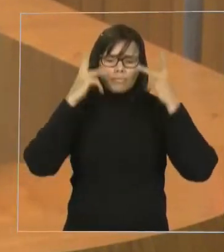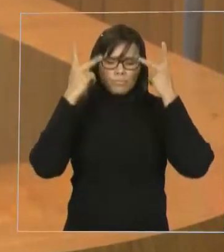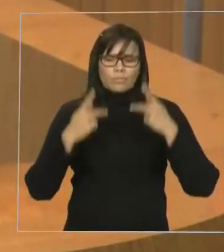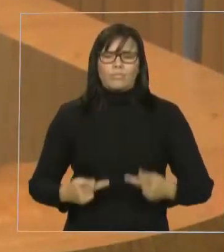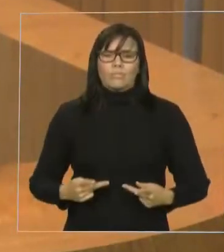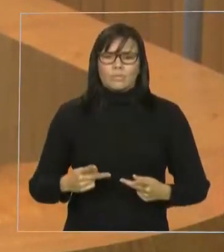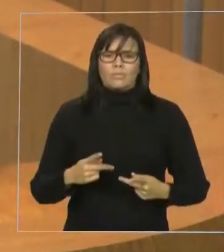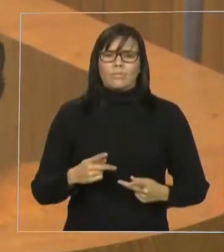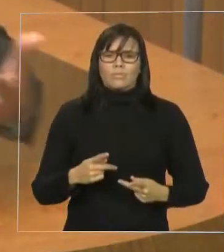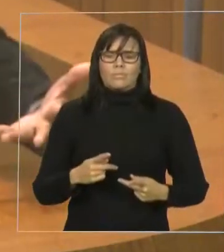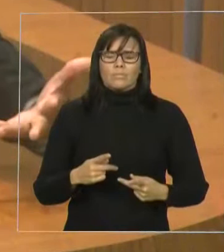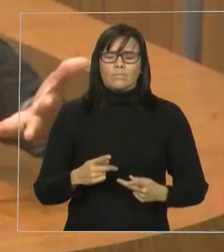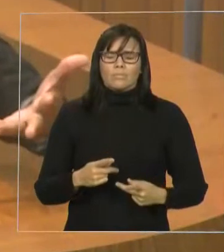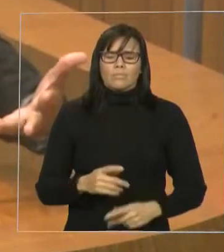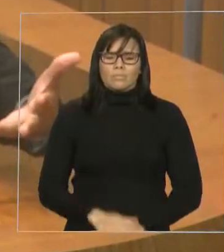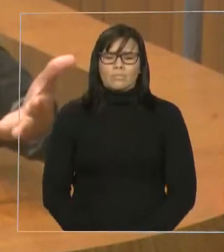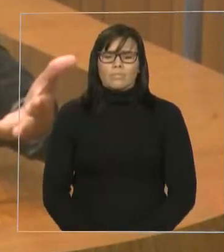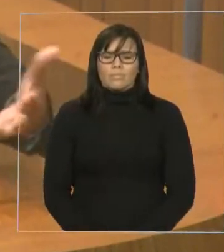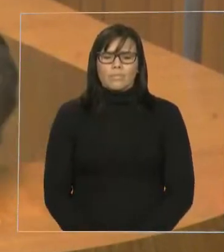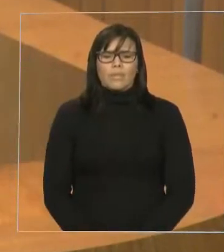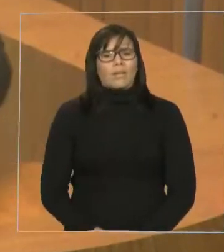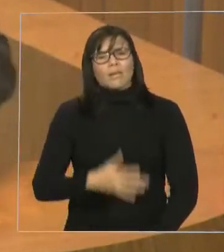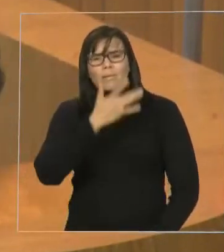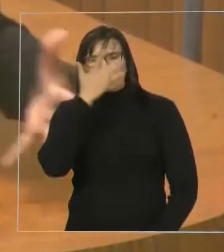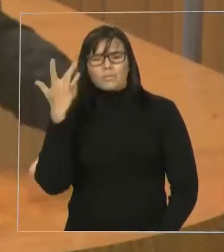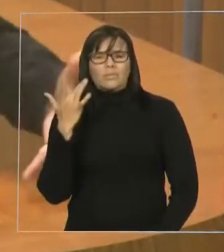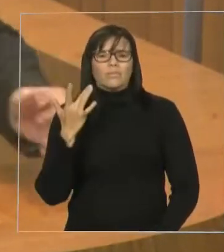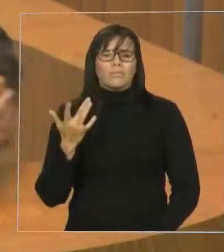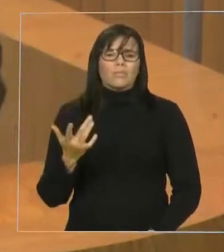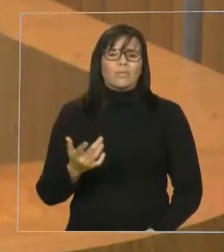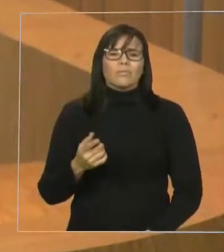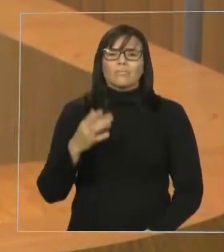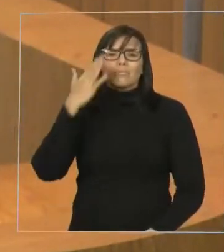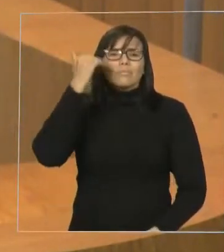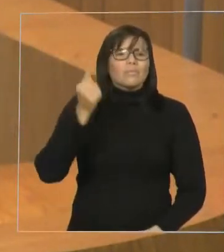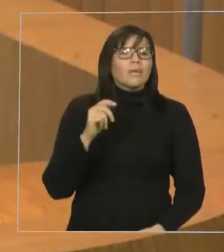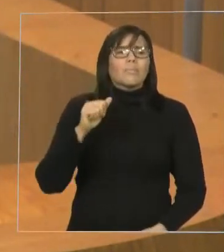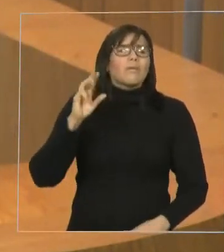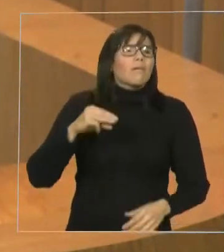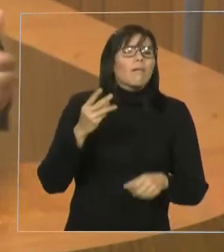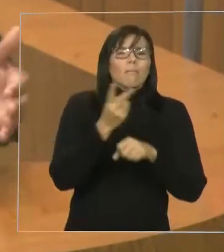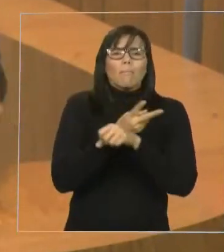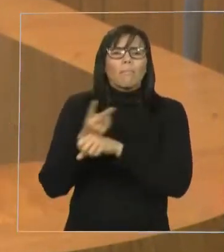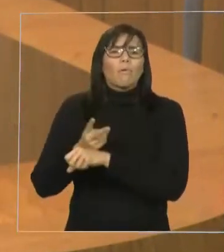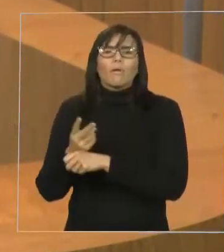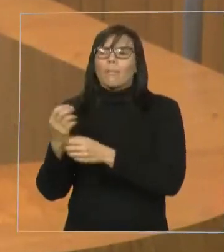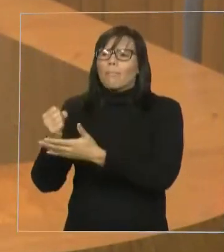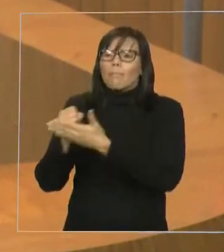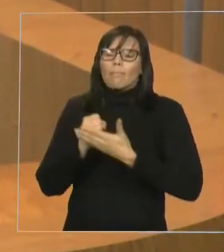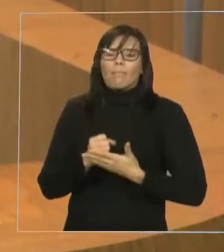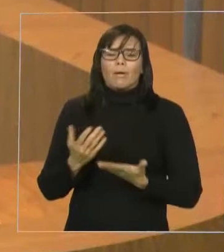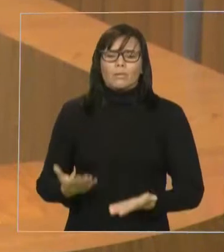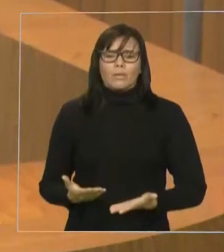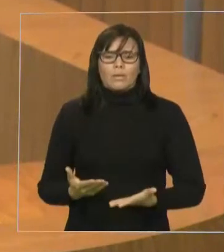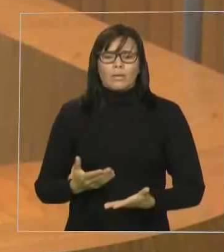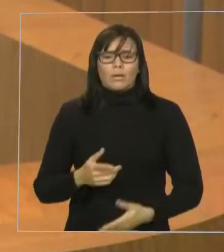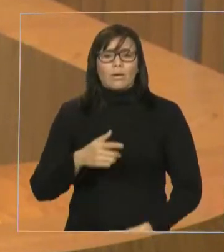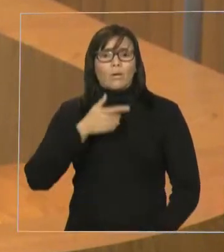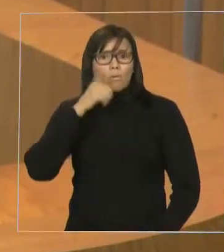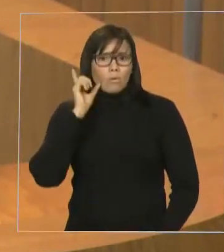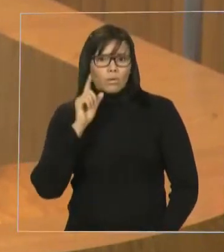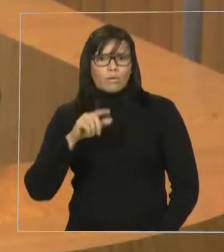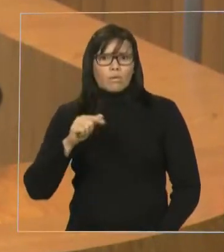E o cidadão totalmente com as mãos atadas, não tem a quem recorrer. Ontem íamos embarcar no voo da Latam